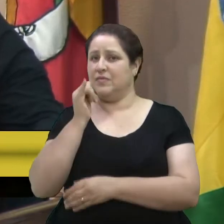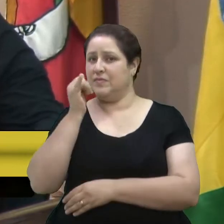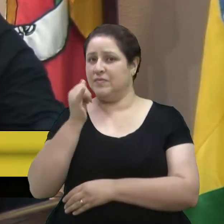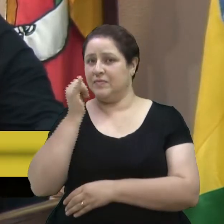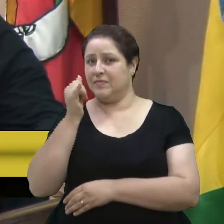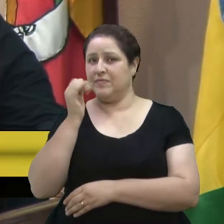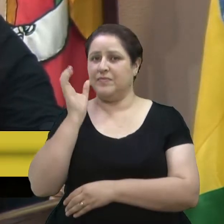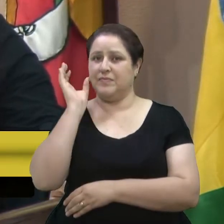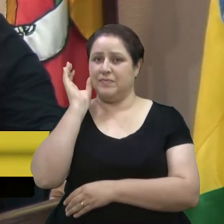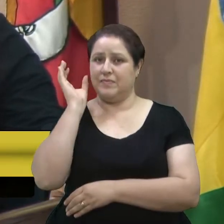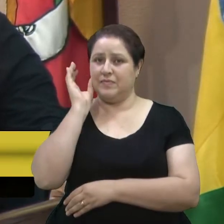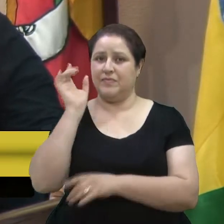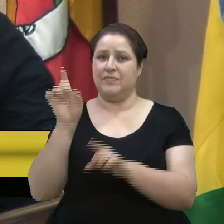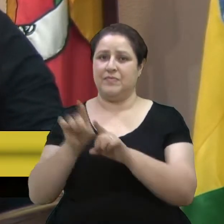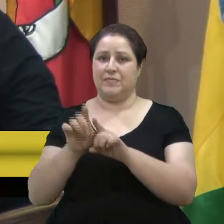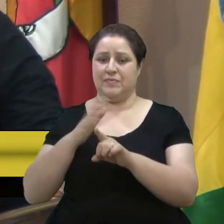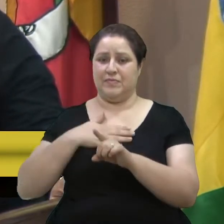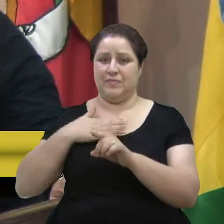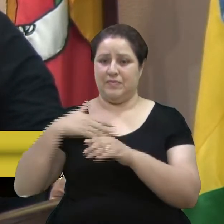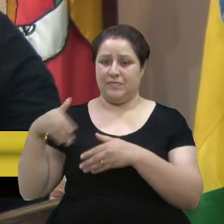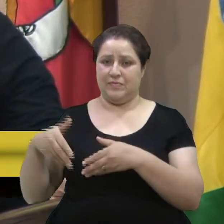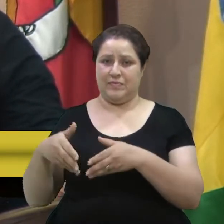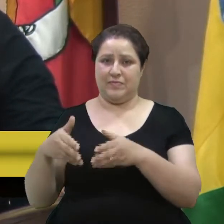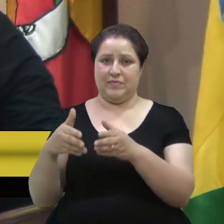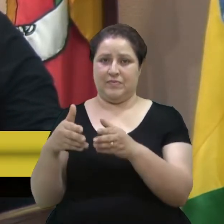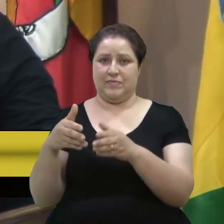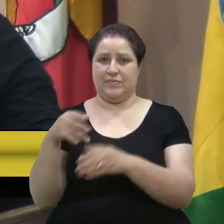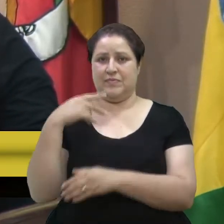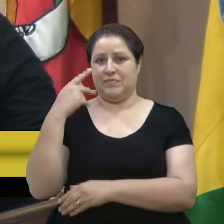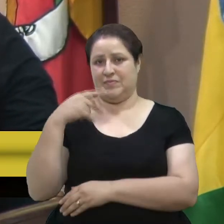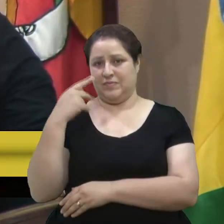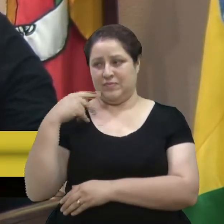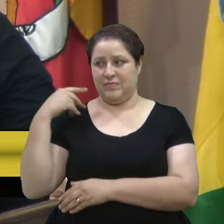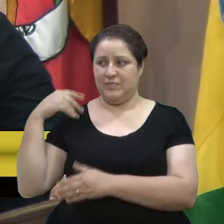Cadori, também da minha trajetória como política.